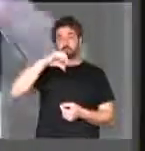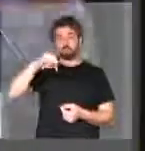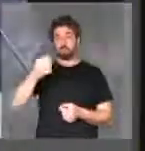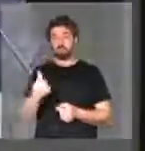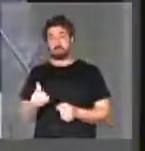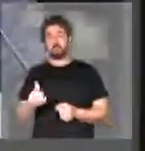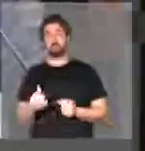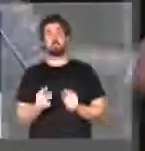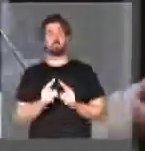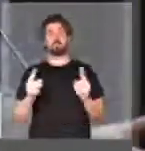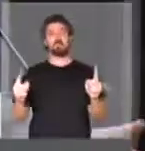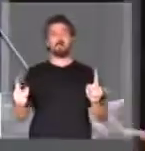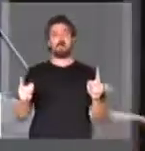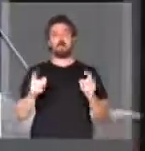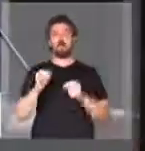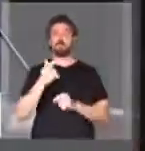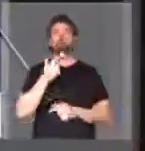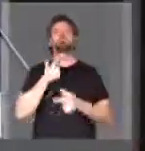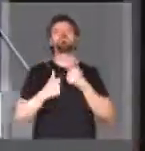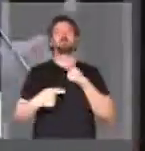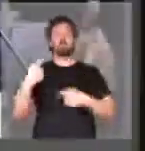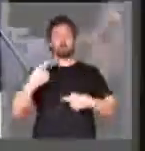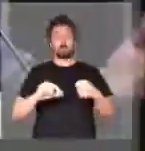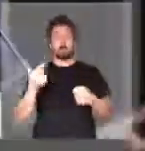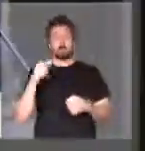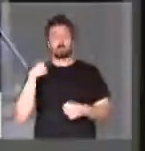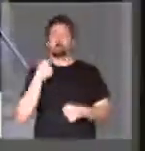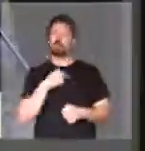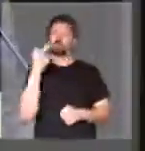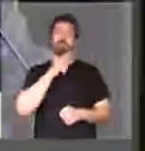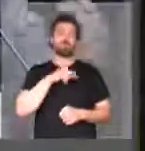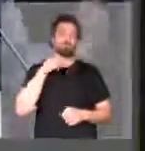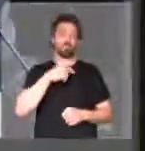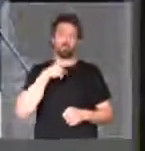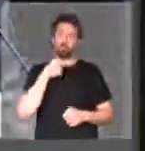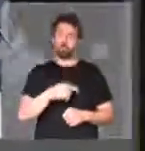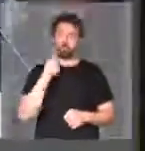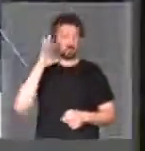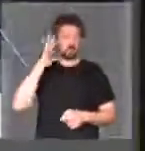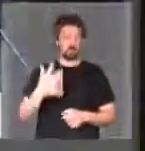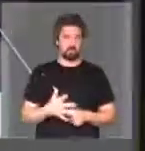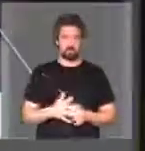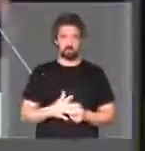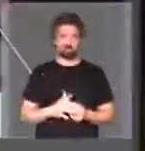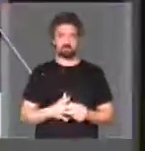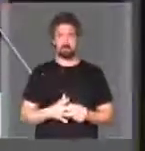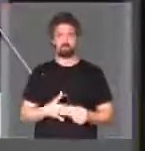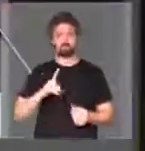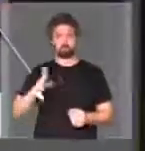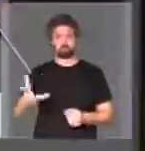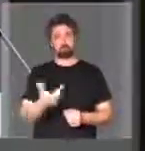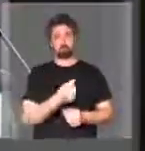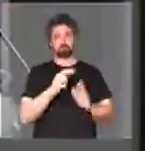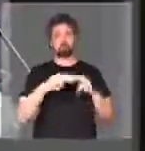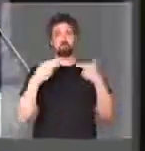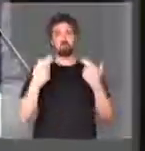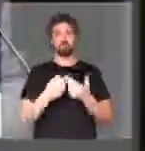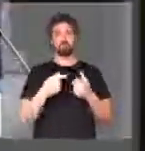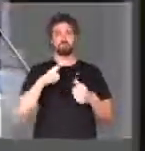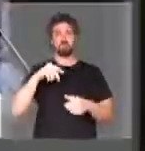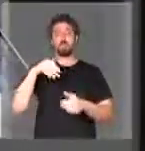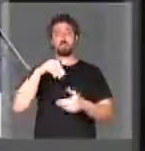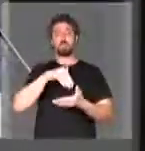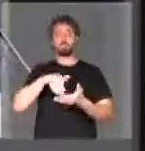mas sem a devida vontade política, nós não vamos conseguir resolver. Tivemos uma excelente reunião